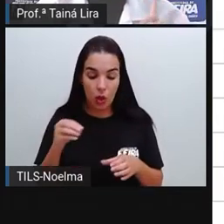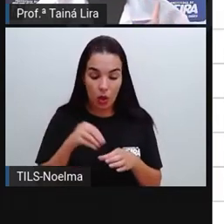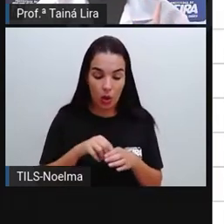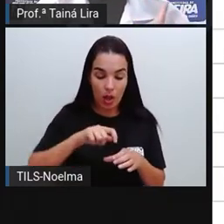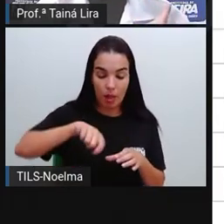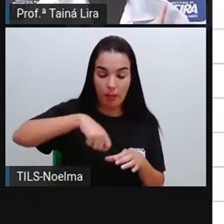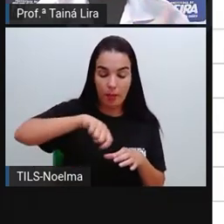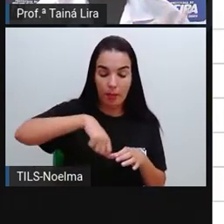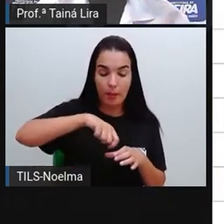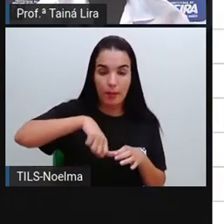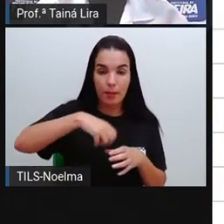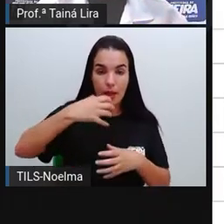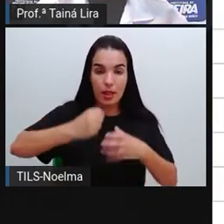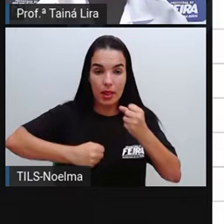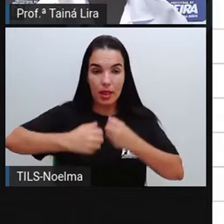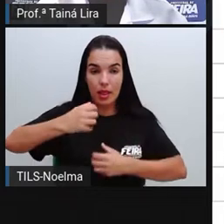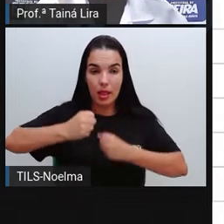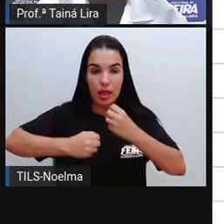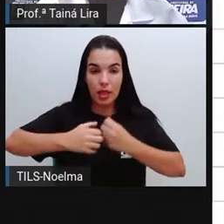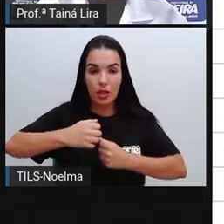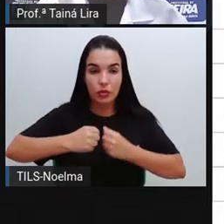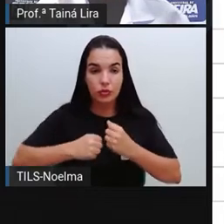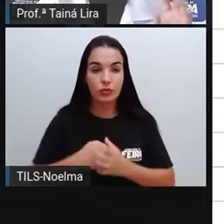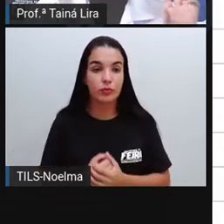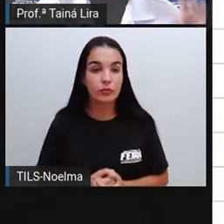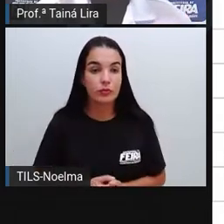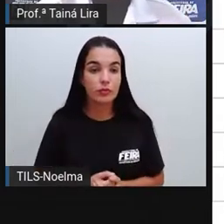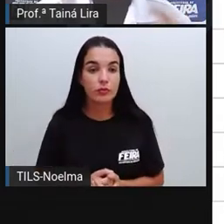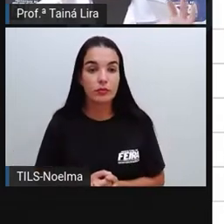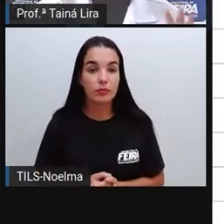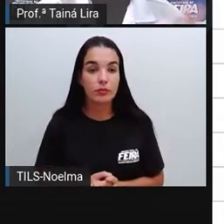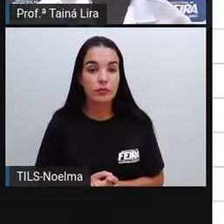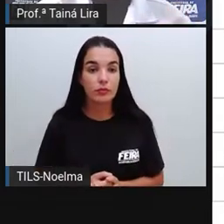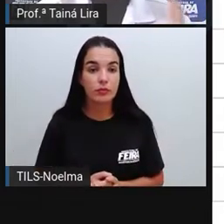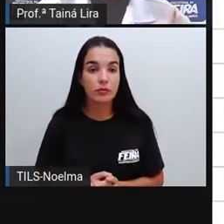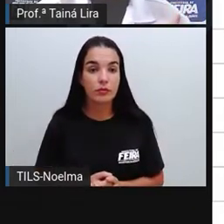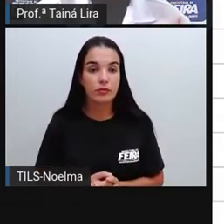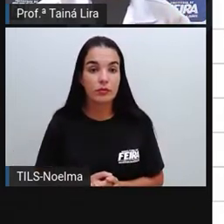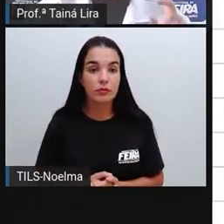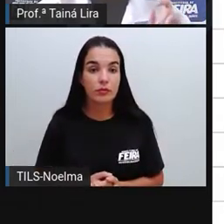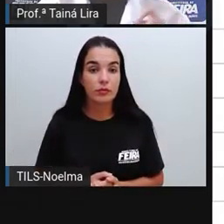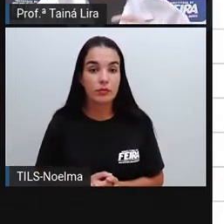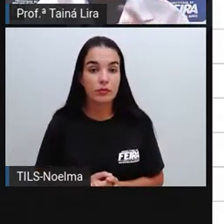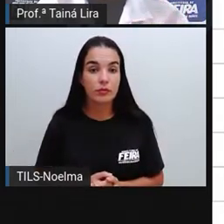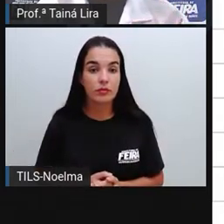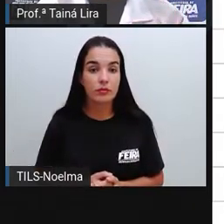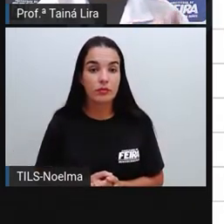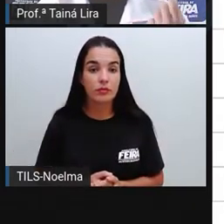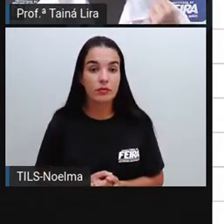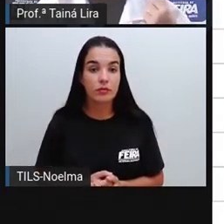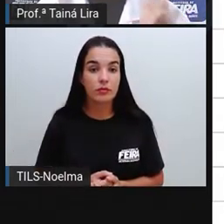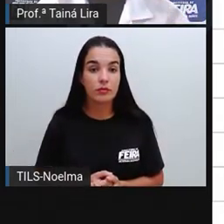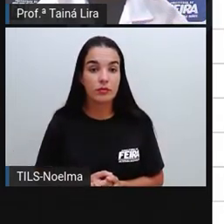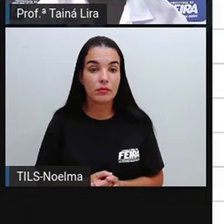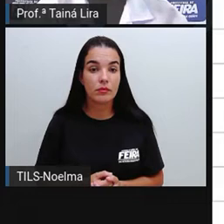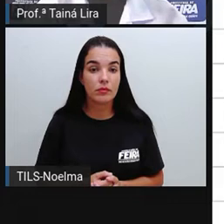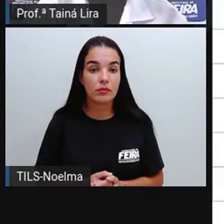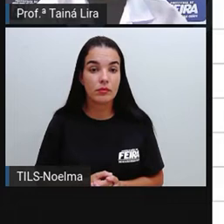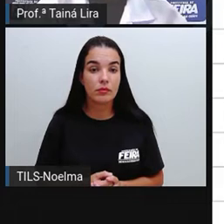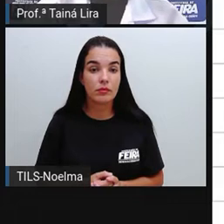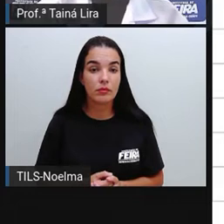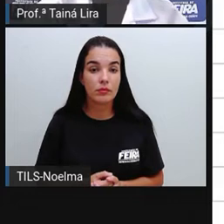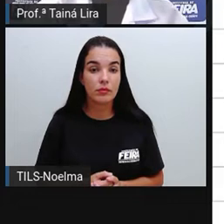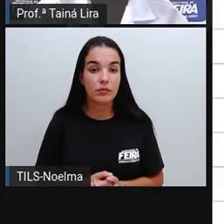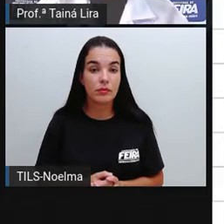Geralmente tem criança que adora tomar, né, achocolatado ali com leite de manhã para ir para a escola,